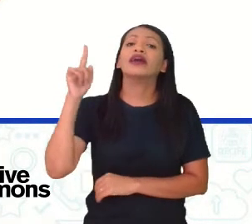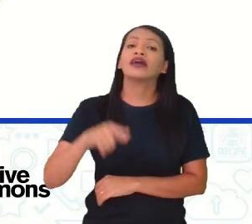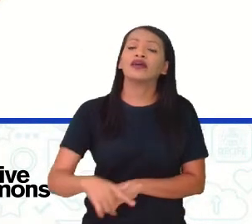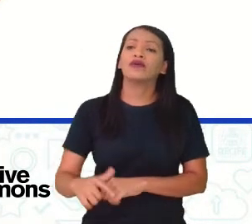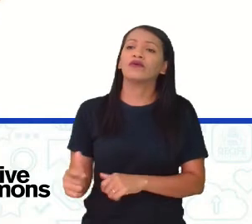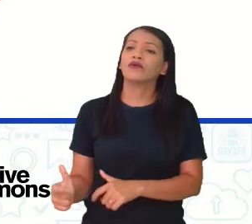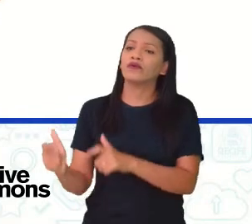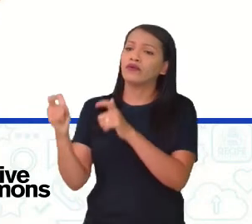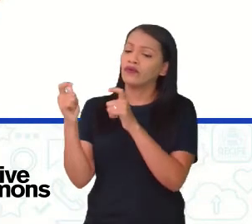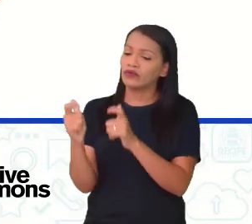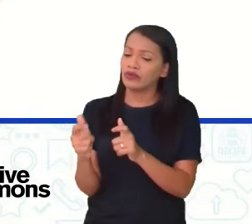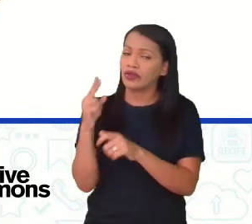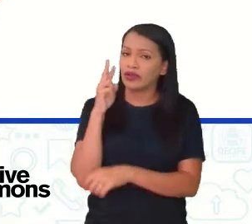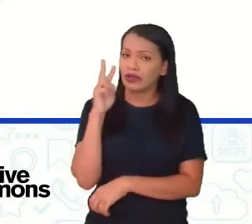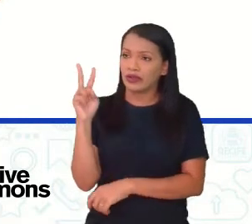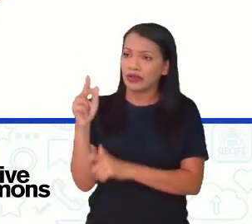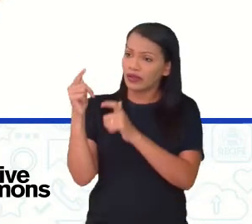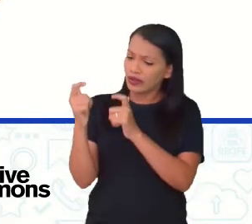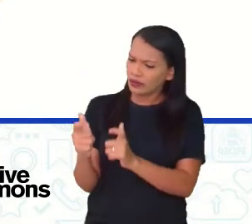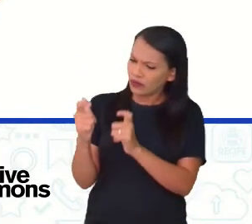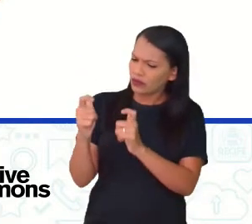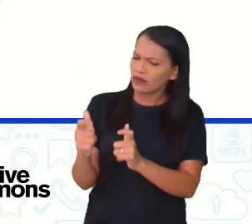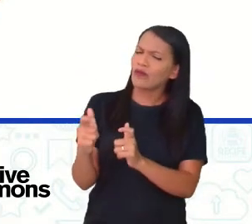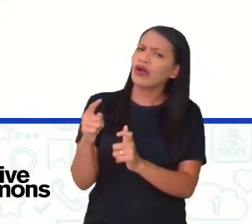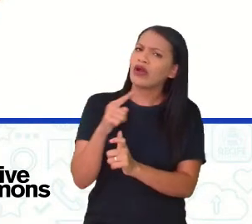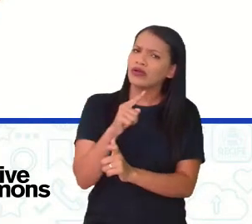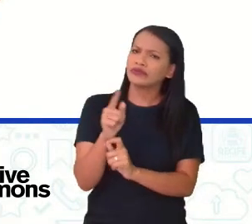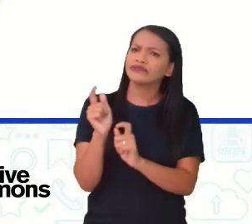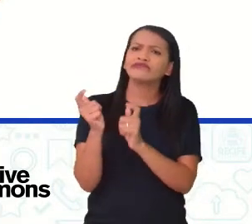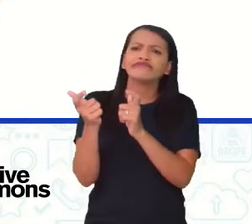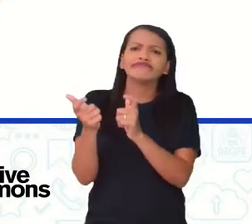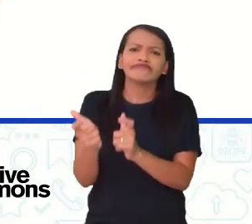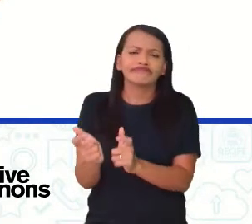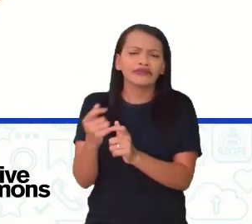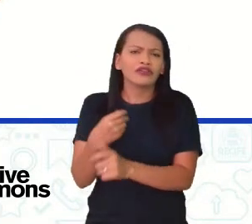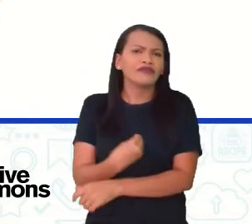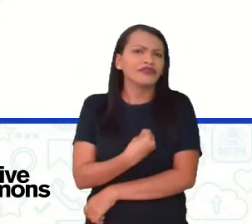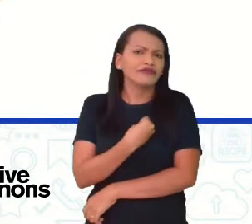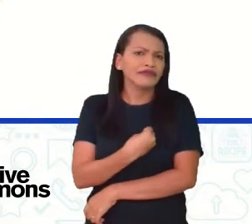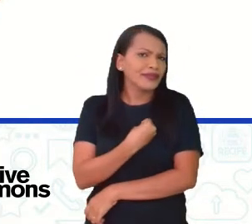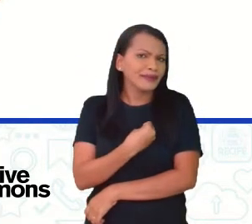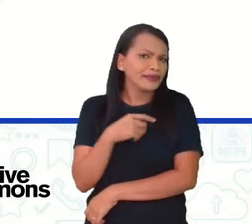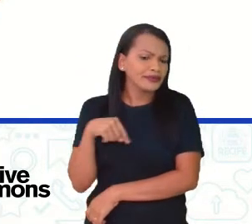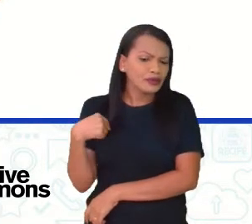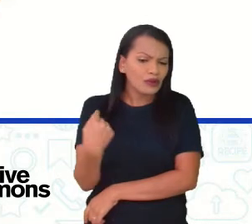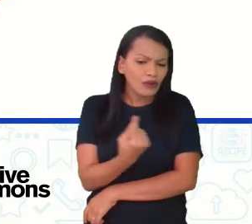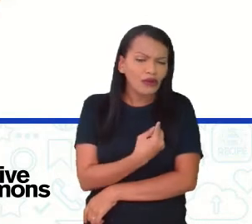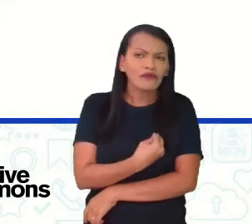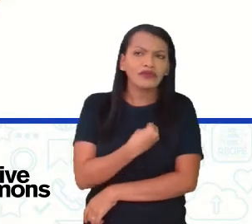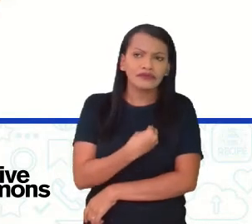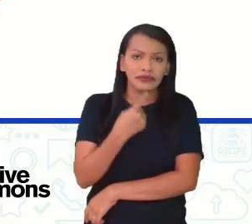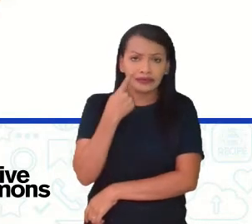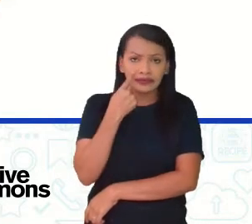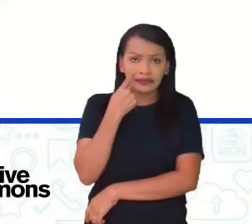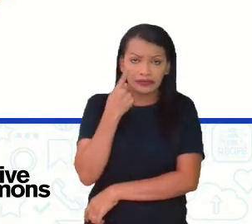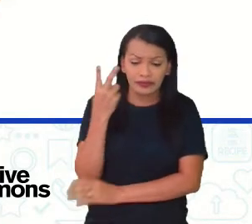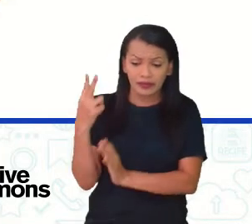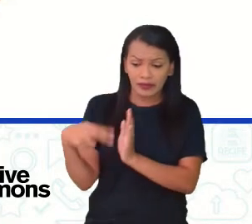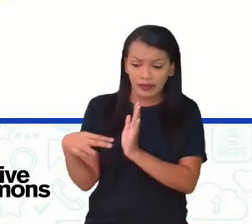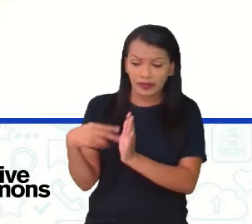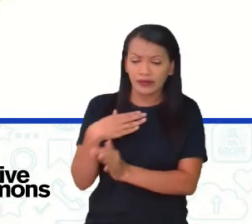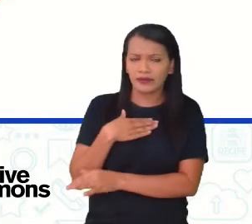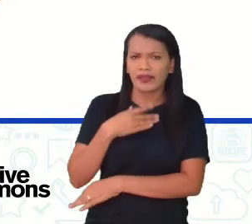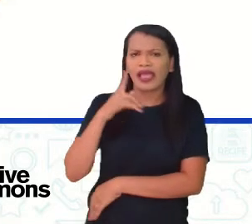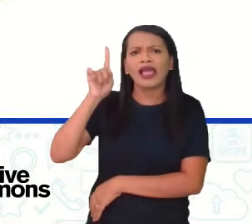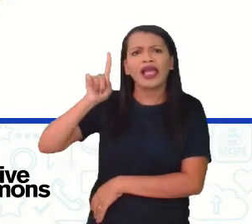Está vendo aí, né? É o lugar onde vivemos. Reparou? Vê, lê comigo de novo.